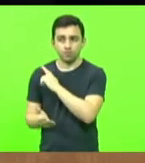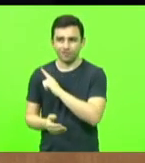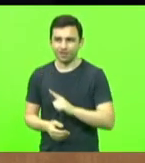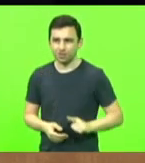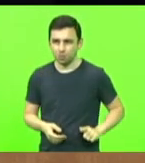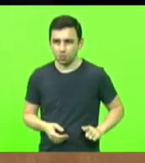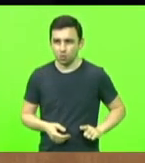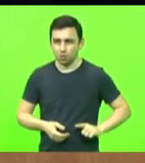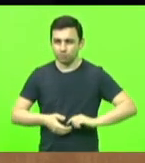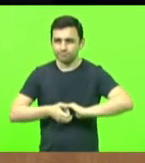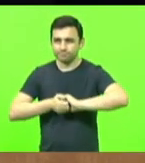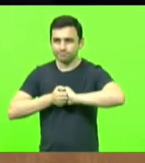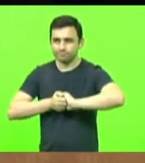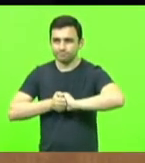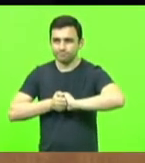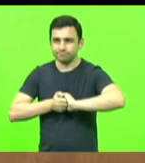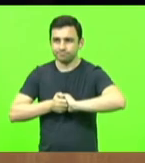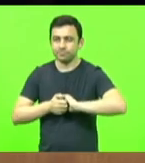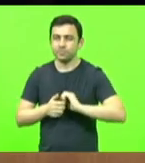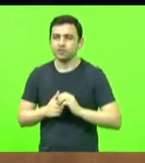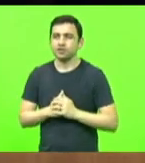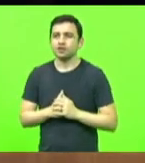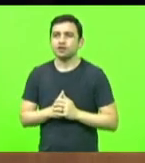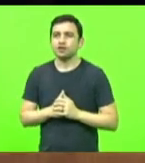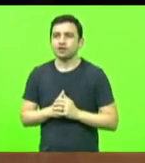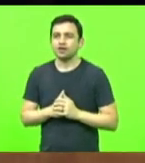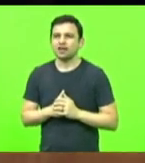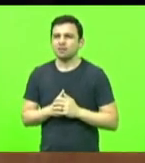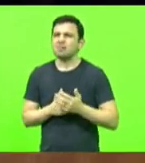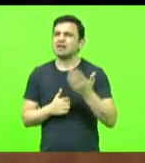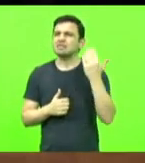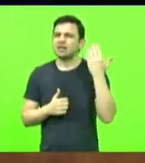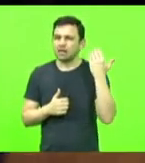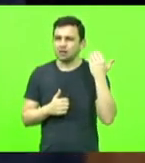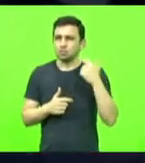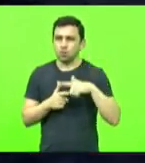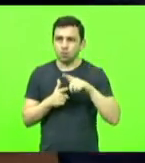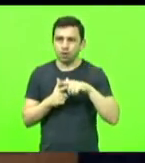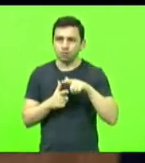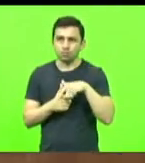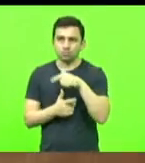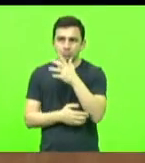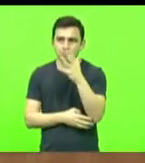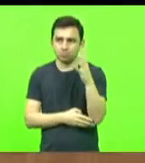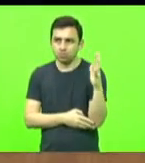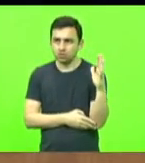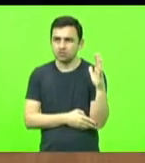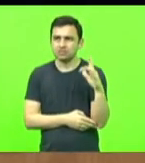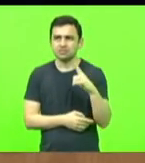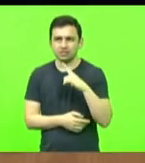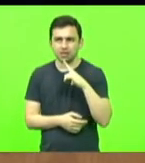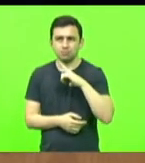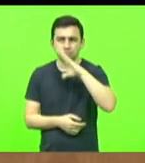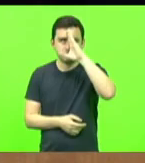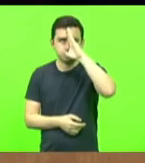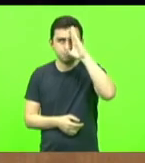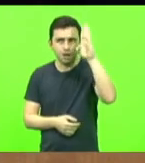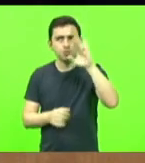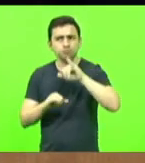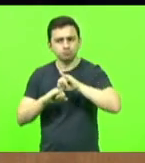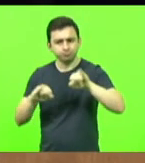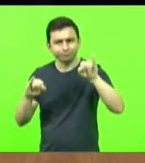da Silveira. Naquele momento, os problemas ambientais já eram centrais no debate mundial.